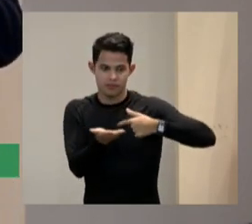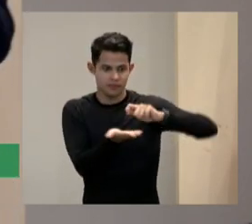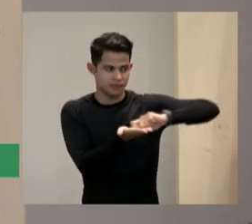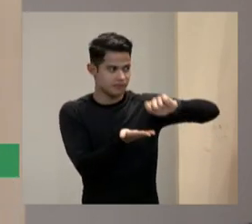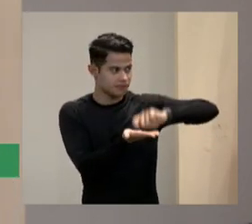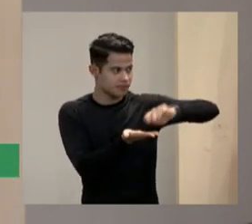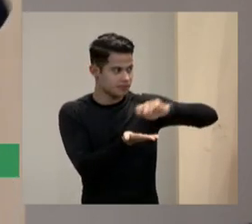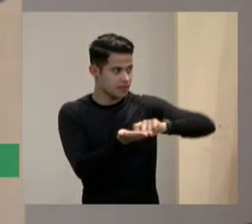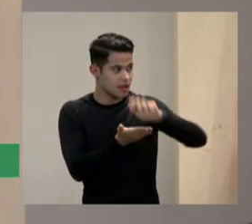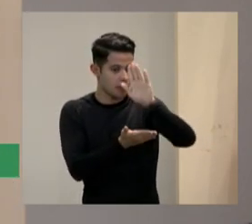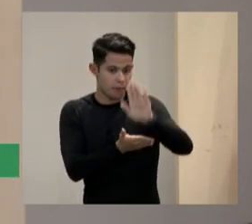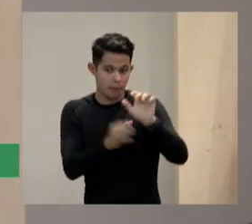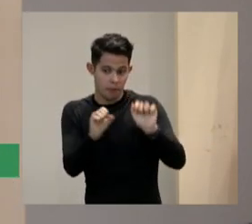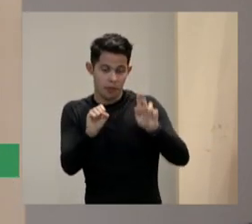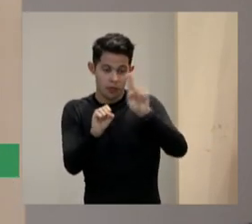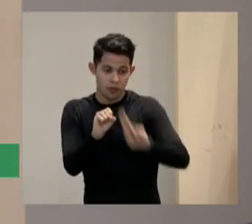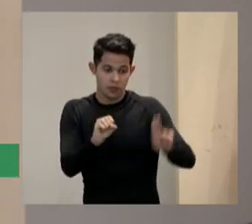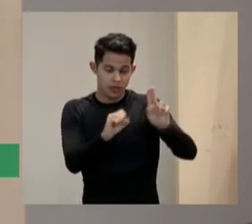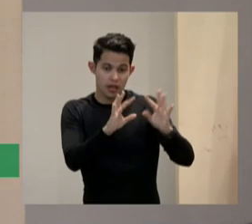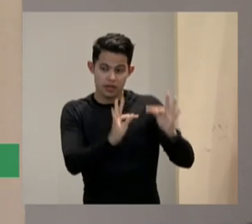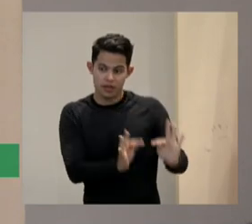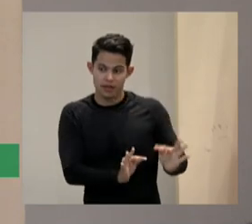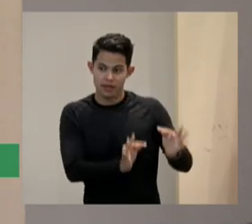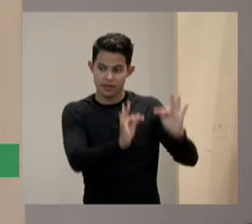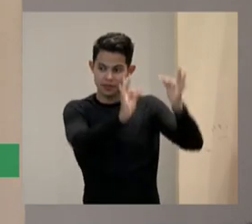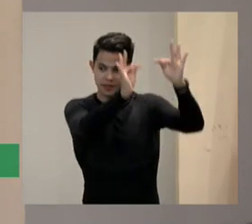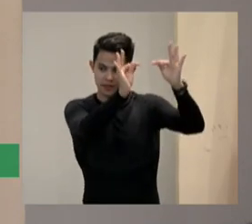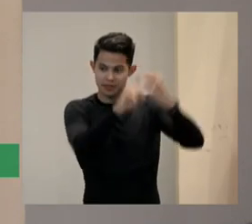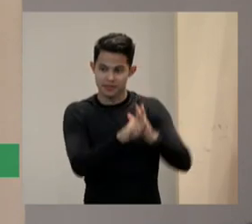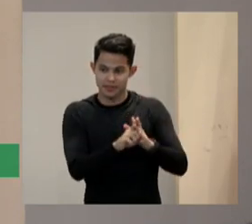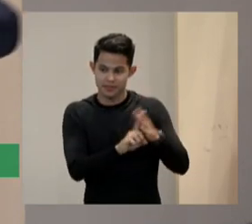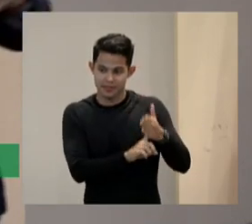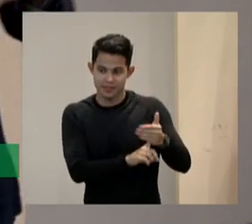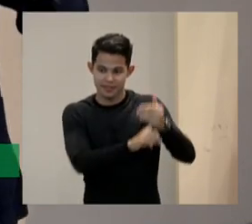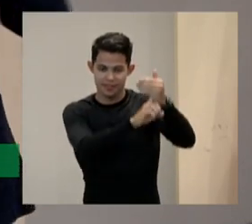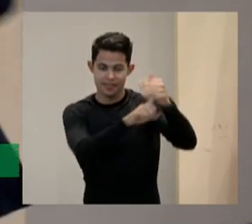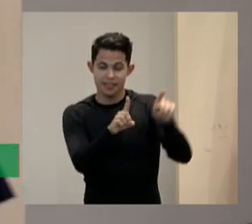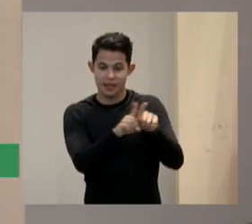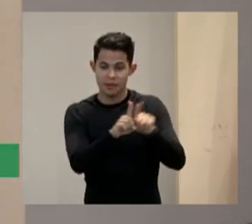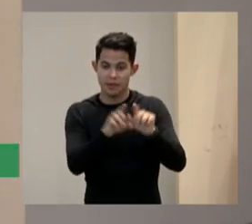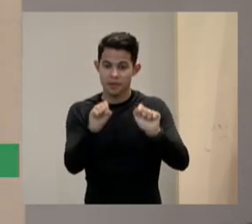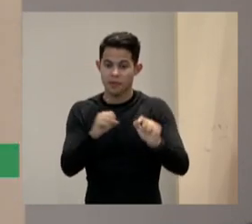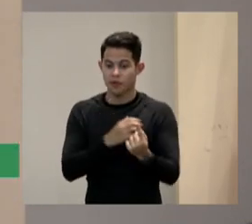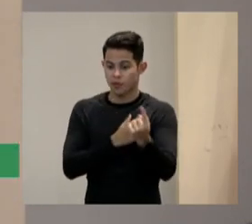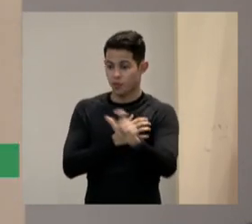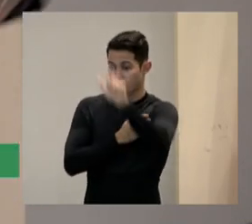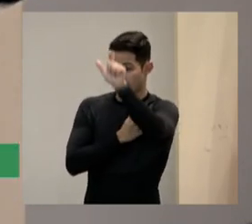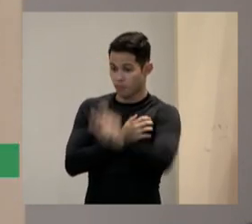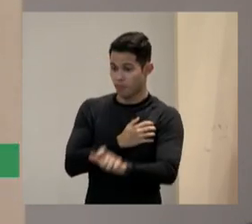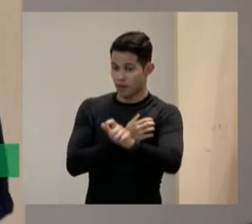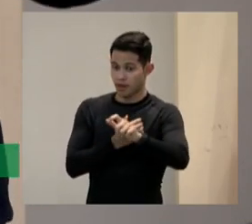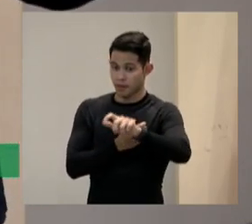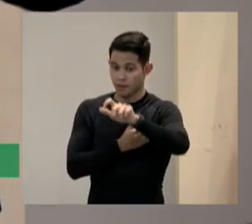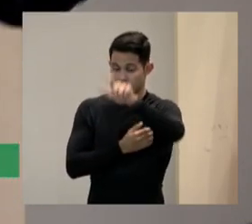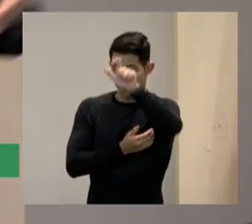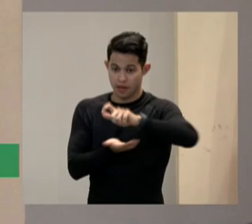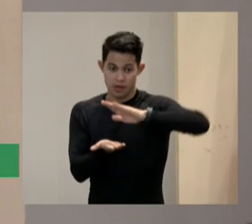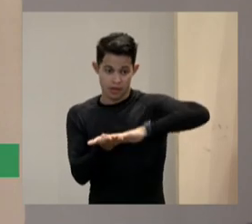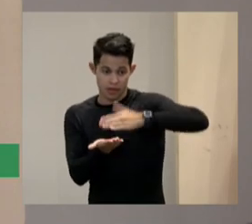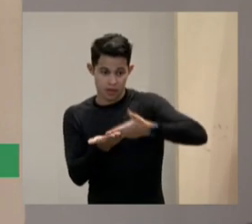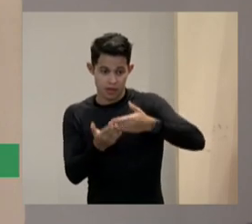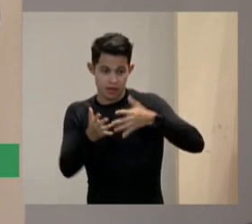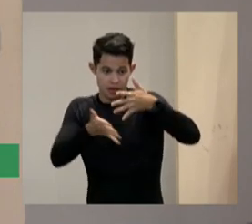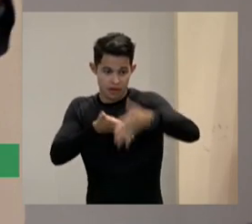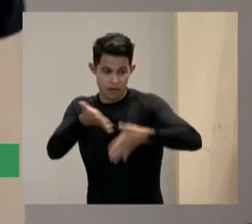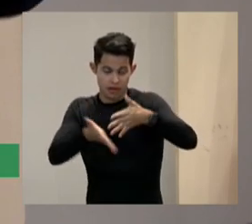posso usar tecnologias posso usar uma pessoa que me ajude de um interprete de libras ou posso dar por